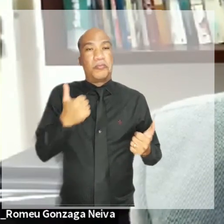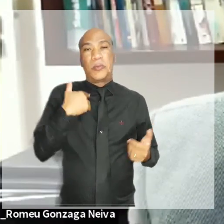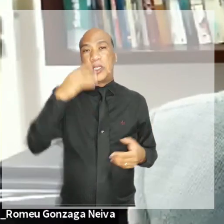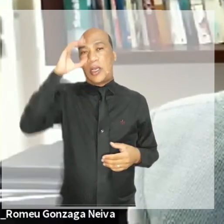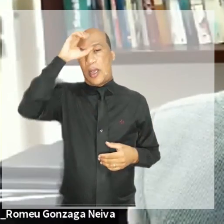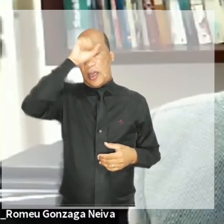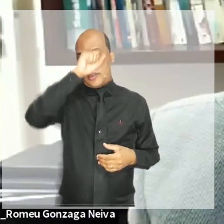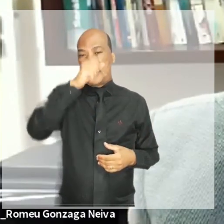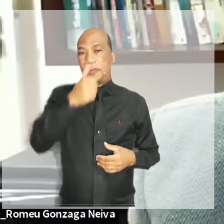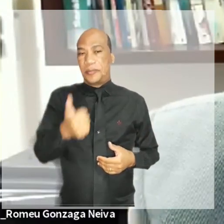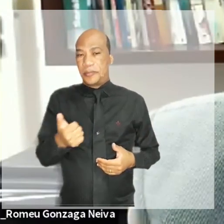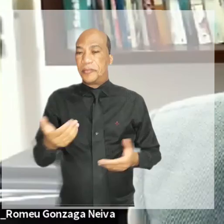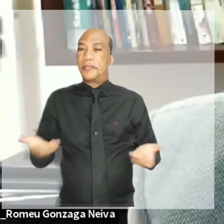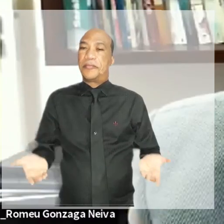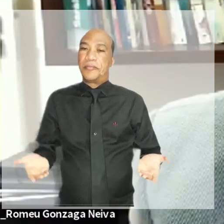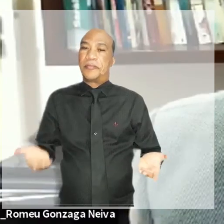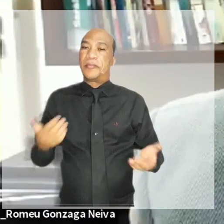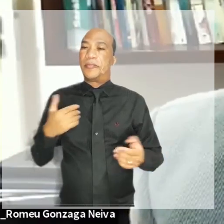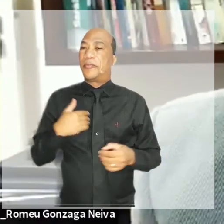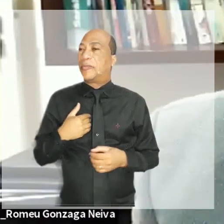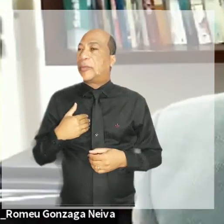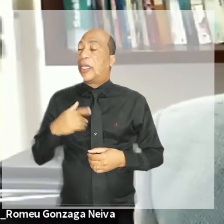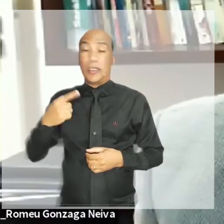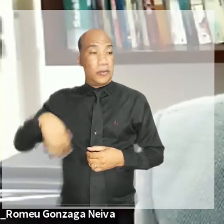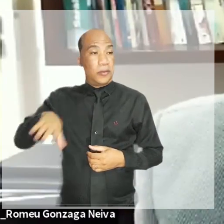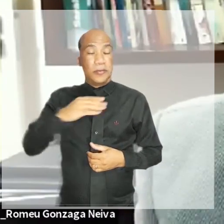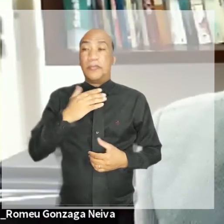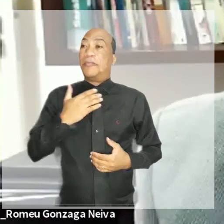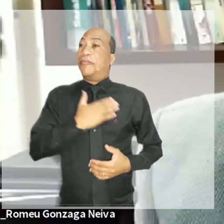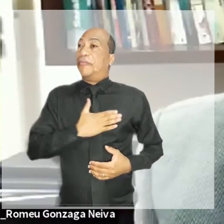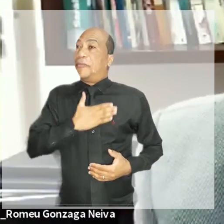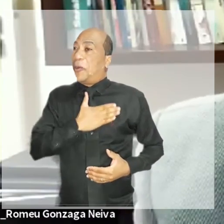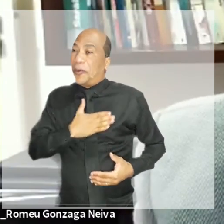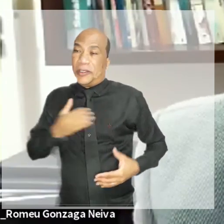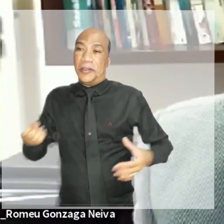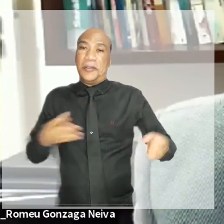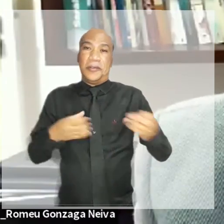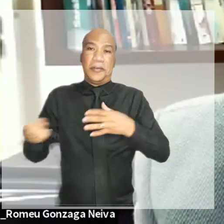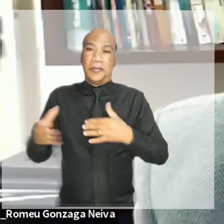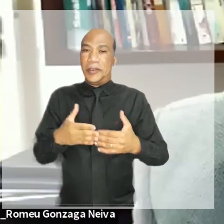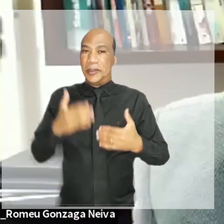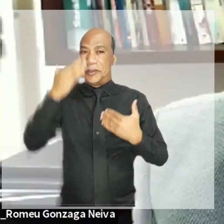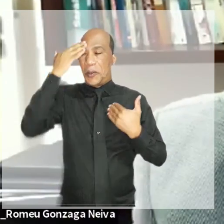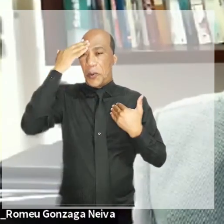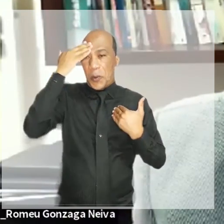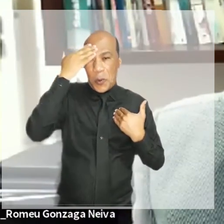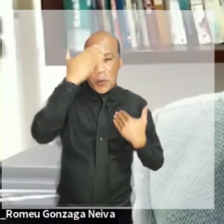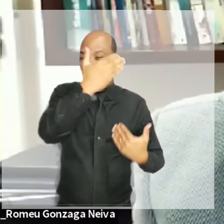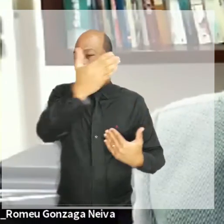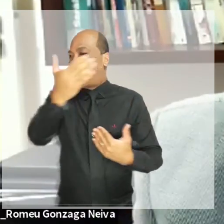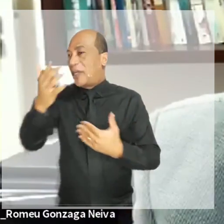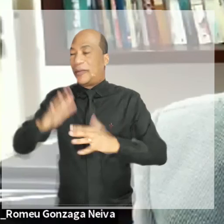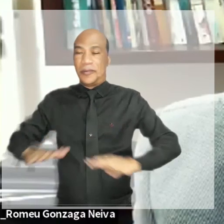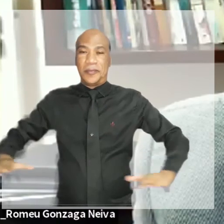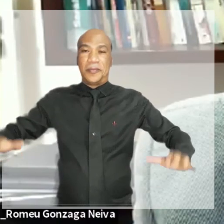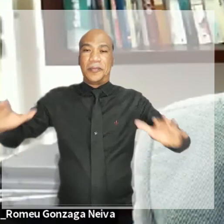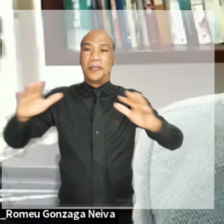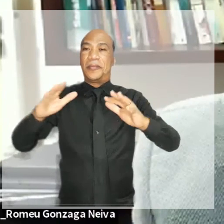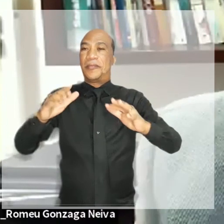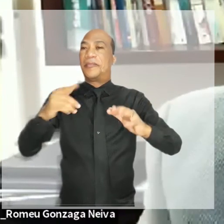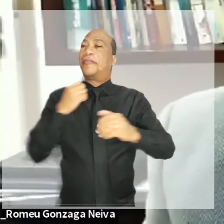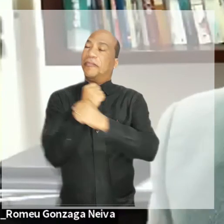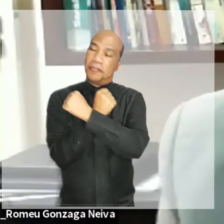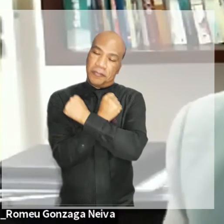nós, aficionados da inovação. Muito obrigado a todos e um abraço